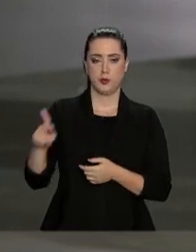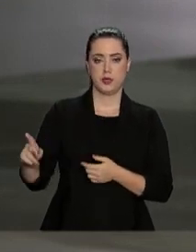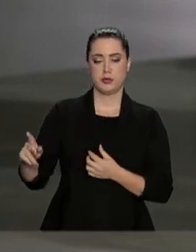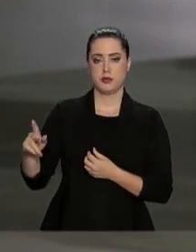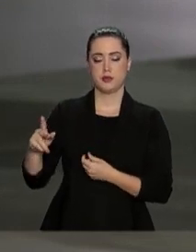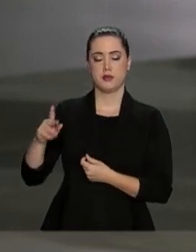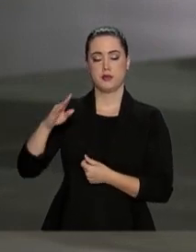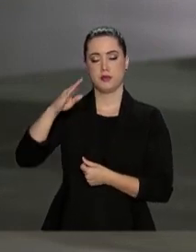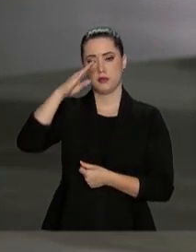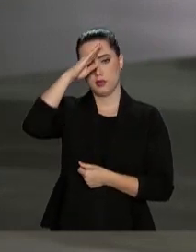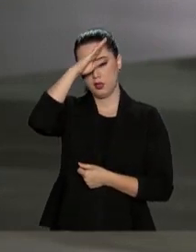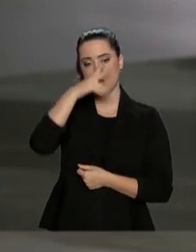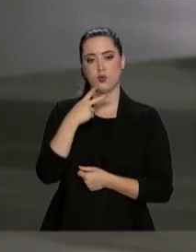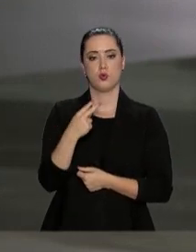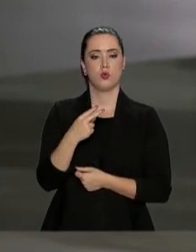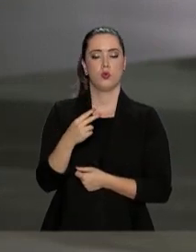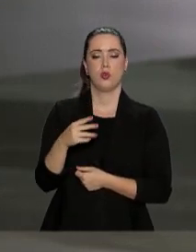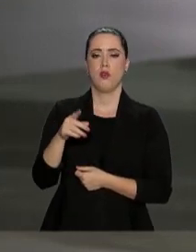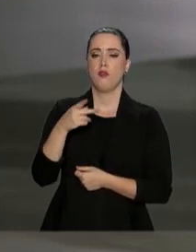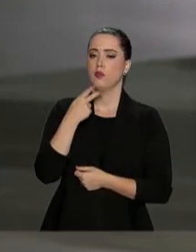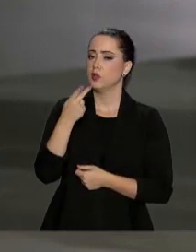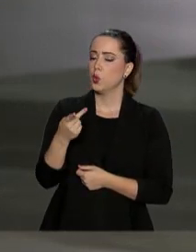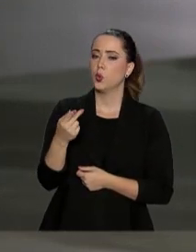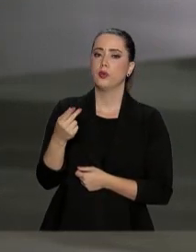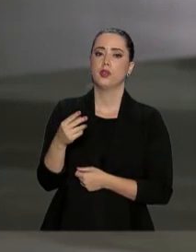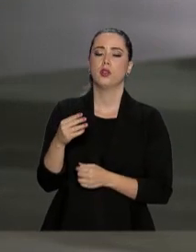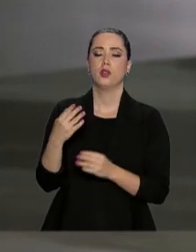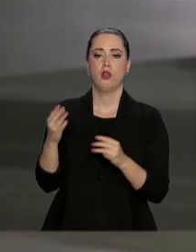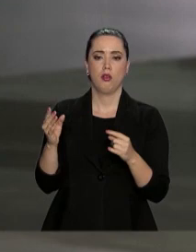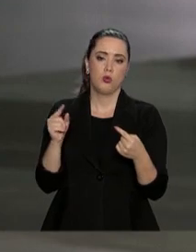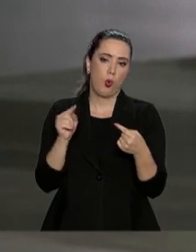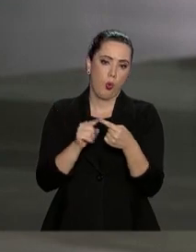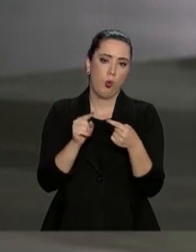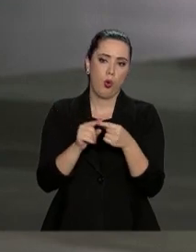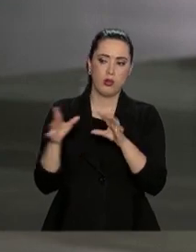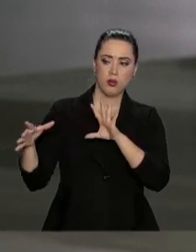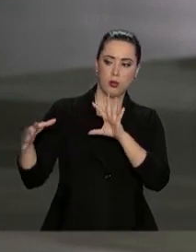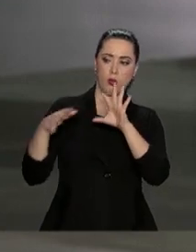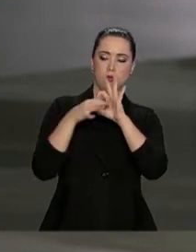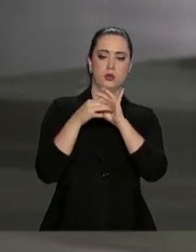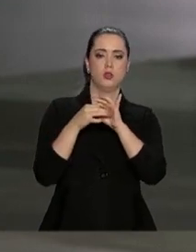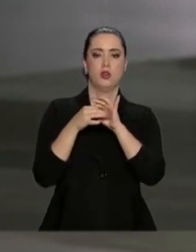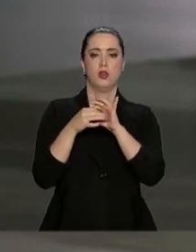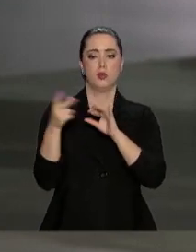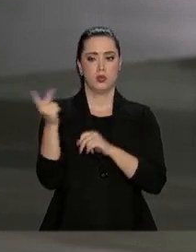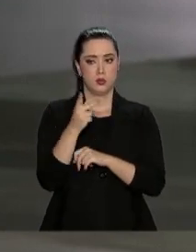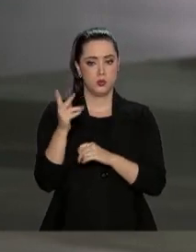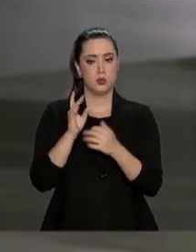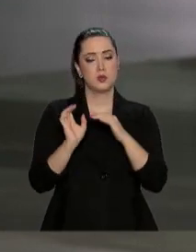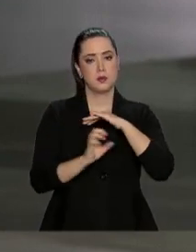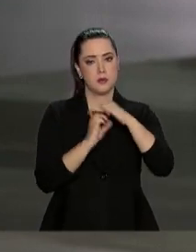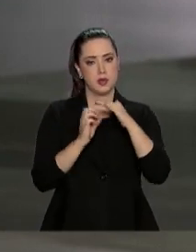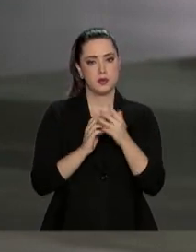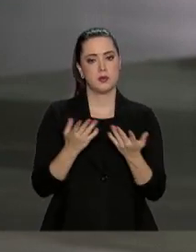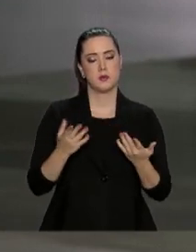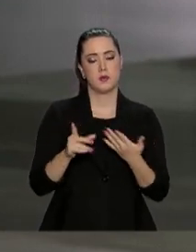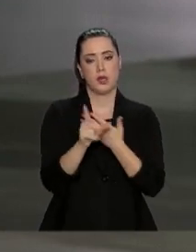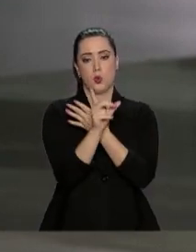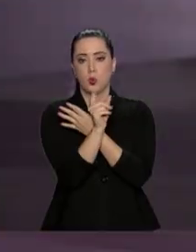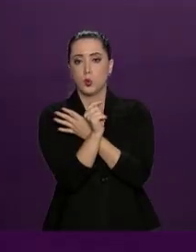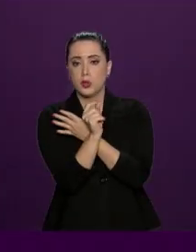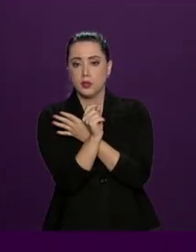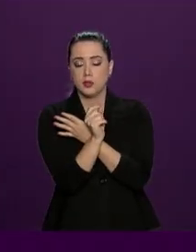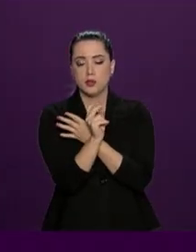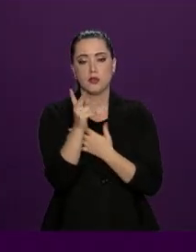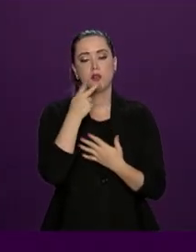não vai vetar a fusão das duas empresas. Bom, por meio de sua conta no Twitter, o presidente Jair